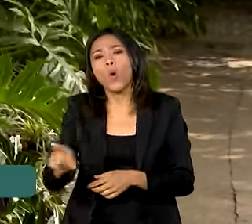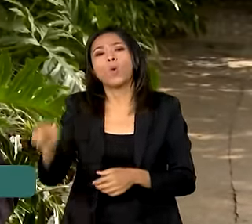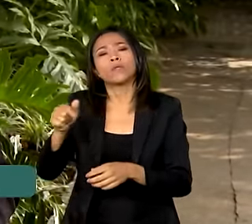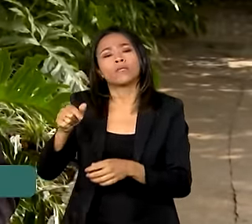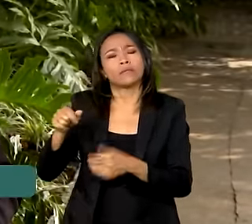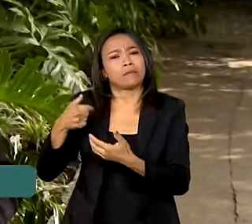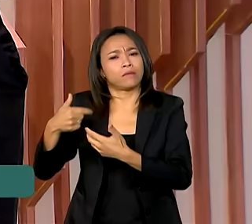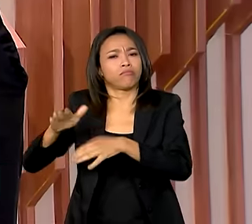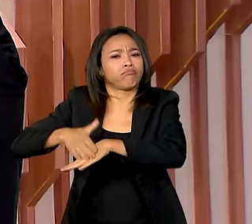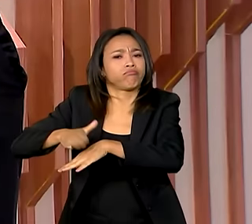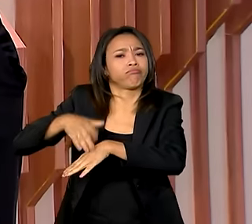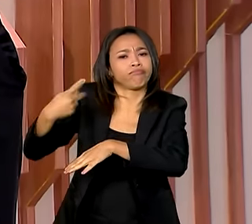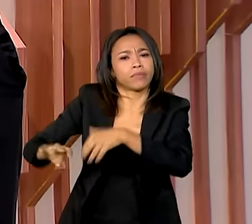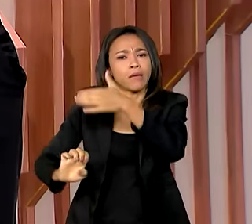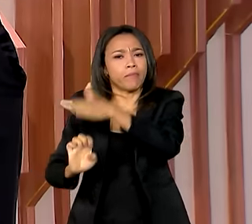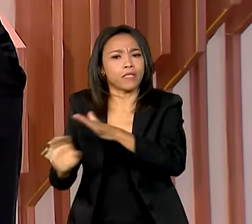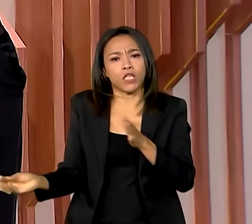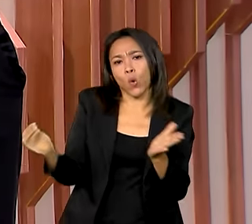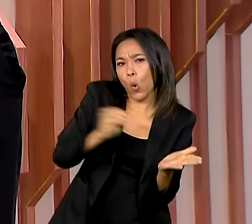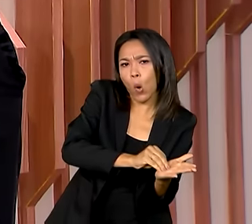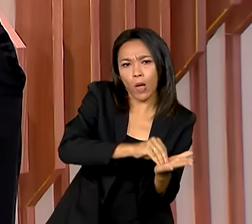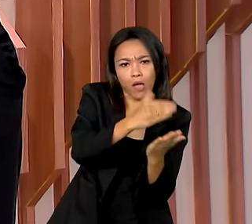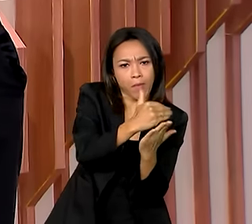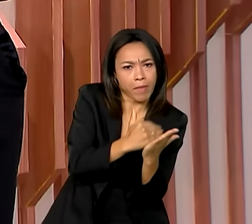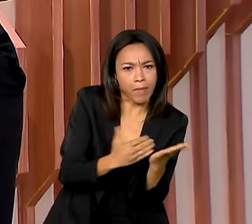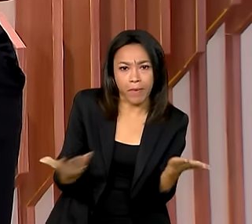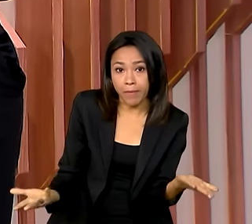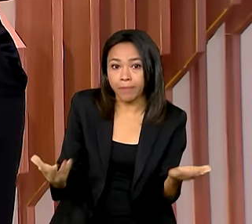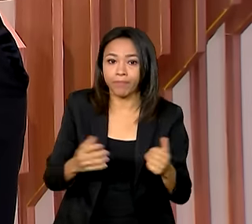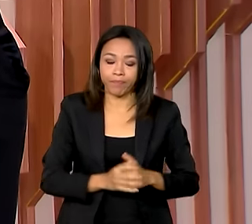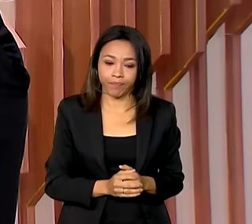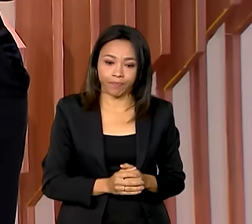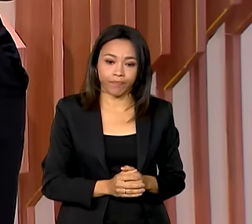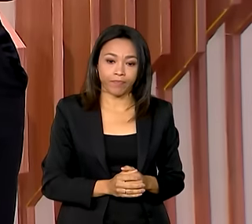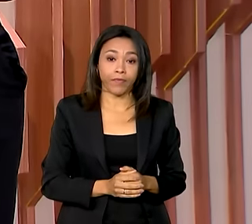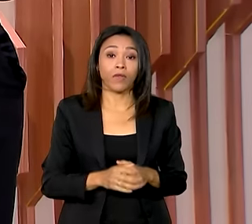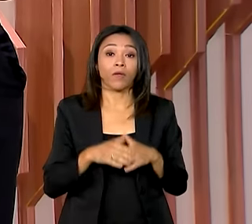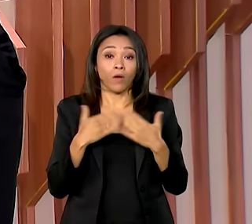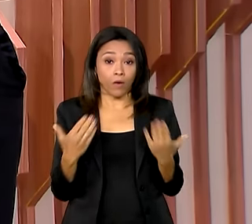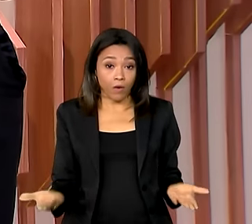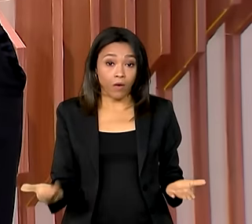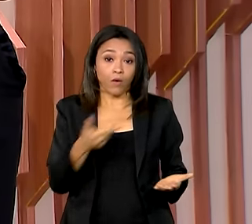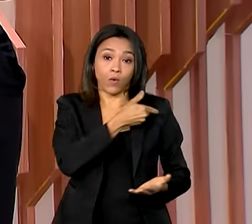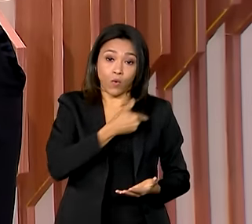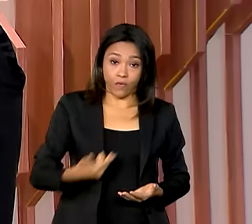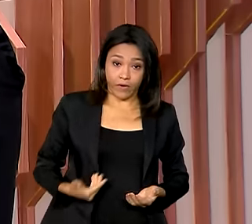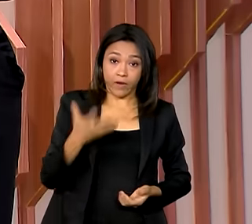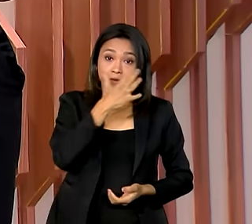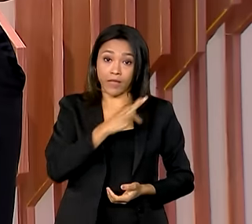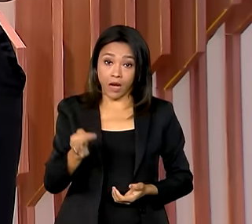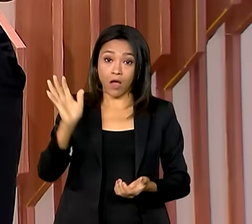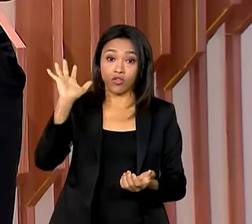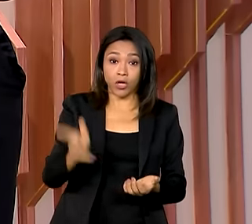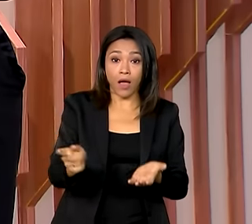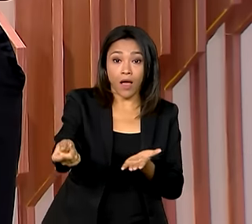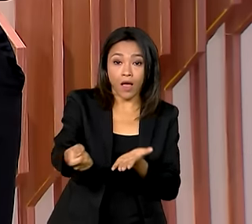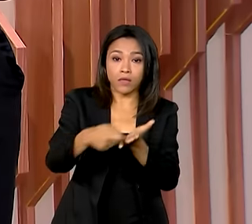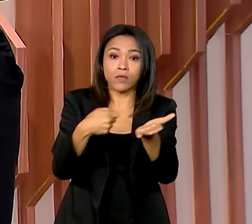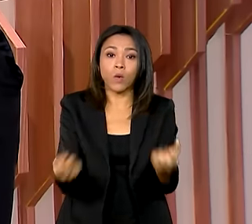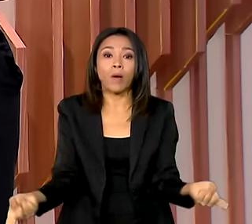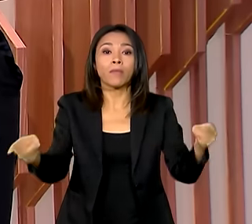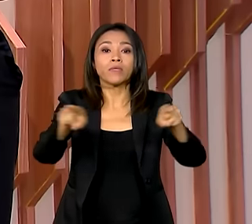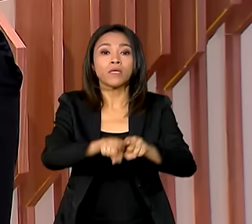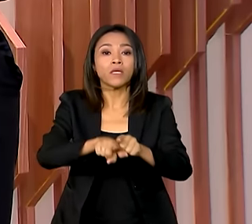no Simples Nacional. De São Paulo, Adriana. Olha, o governo federal firmou uma parceria com organismos